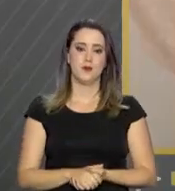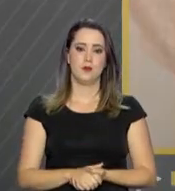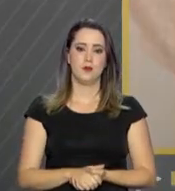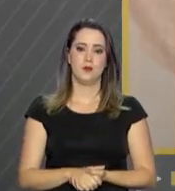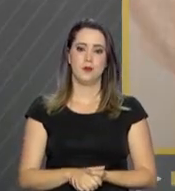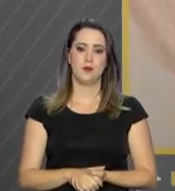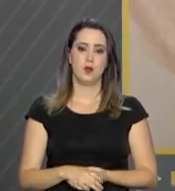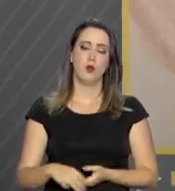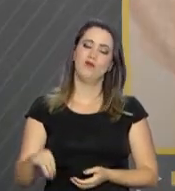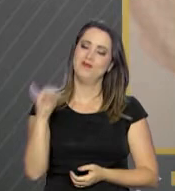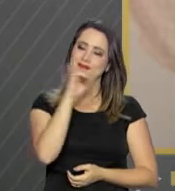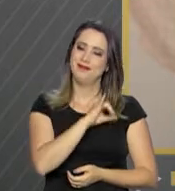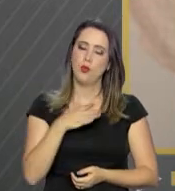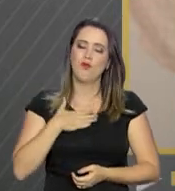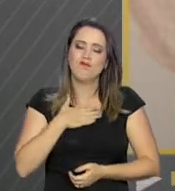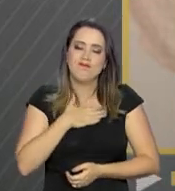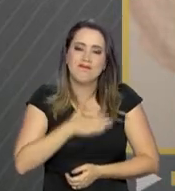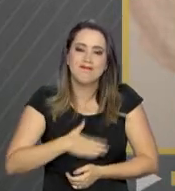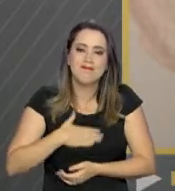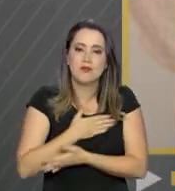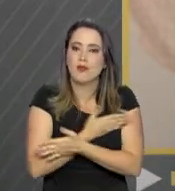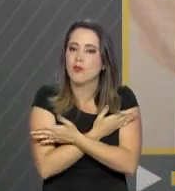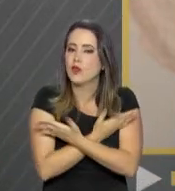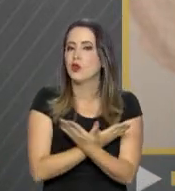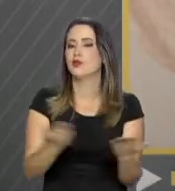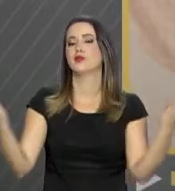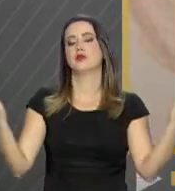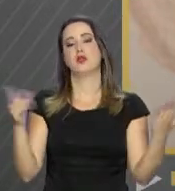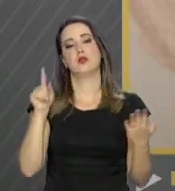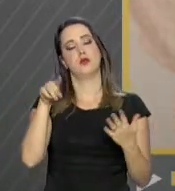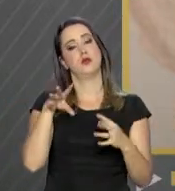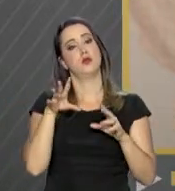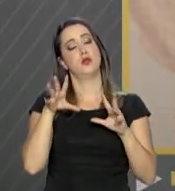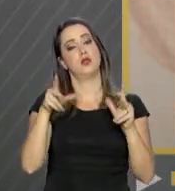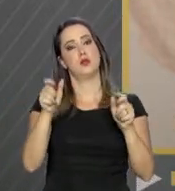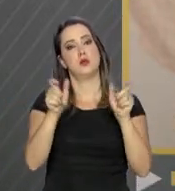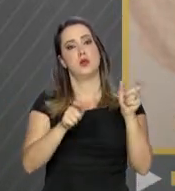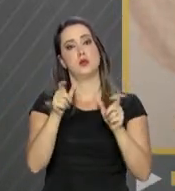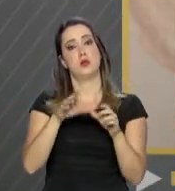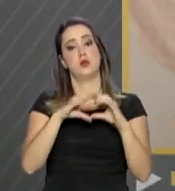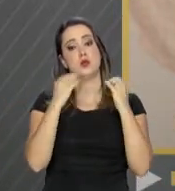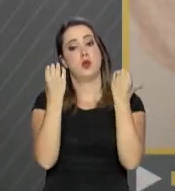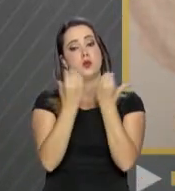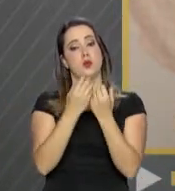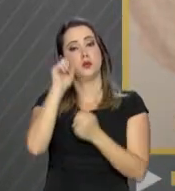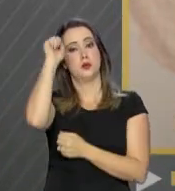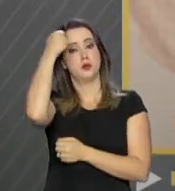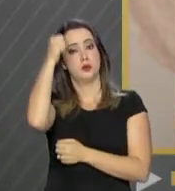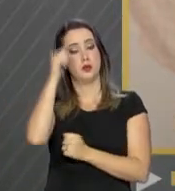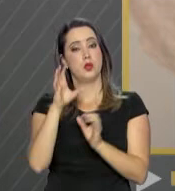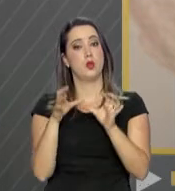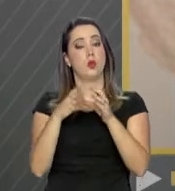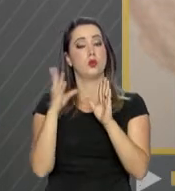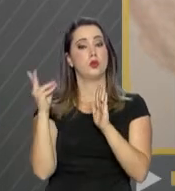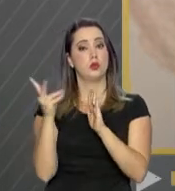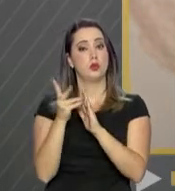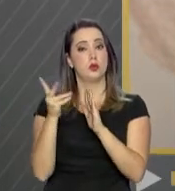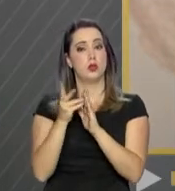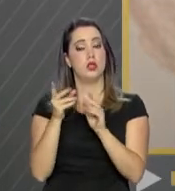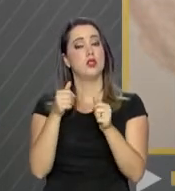Olá, é um grande prazer hoje falar com todo mundo da educação quilombola, das populações indígenas que estão